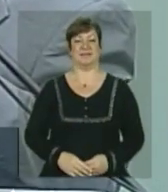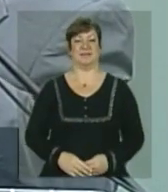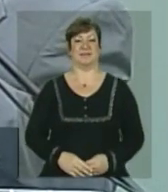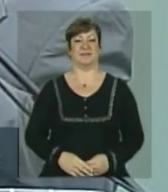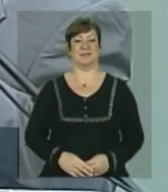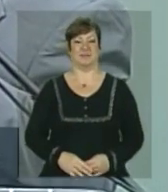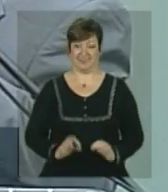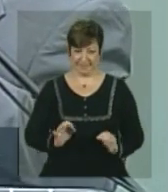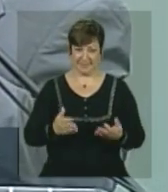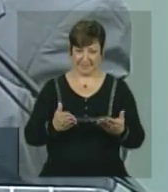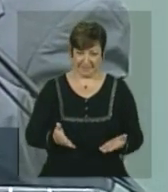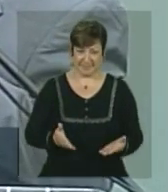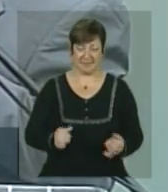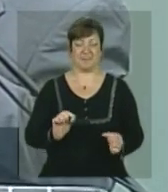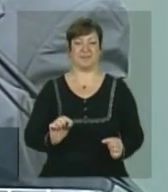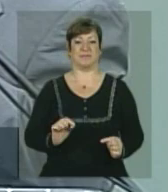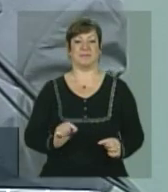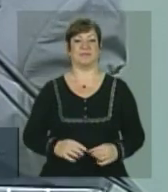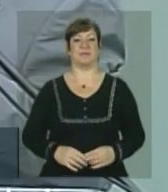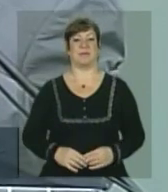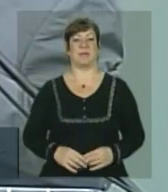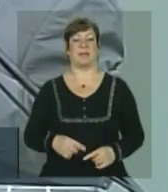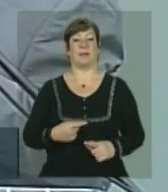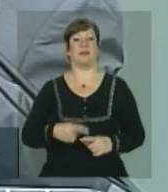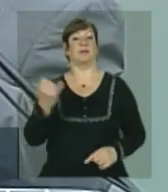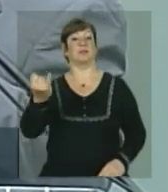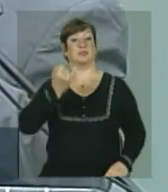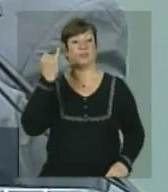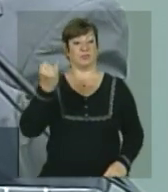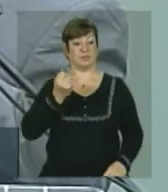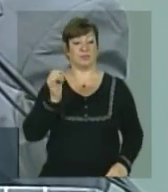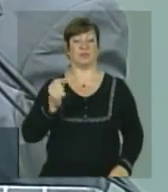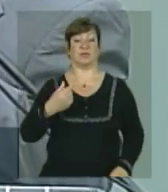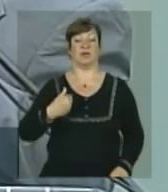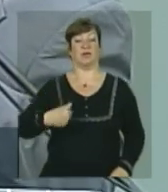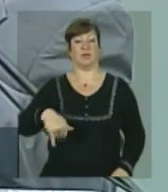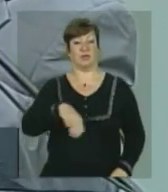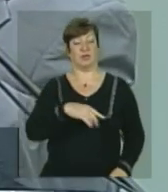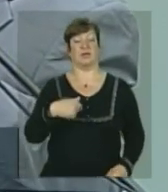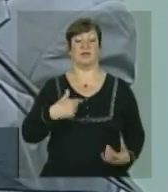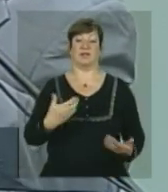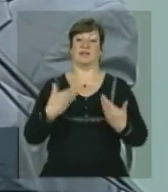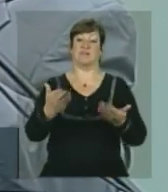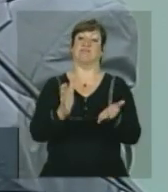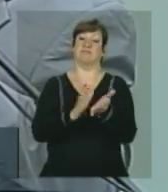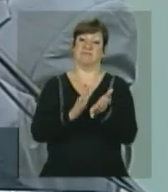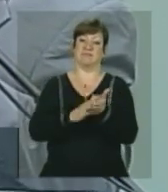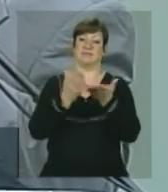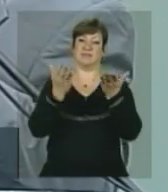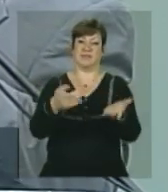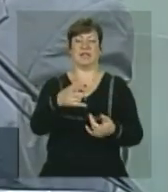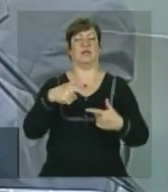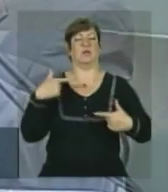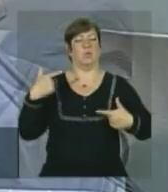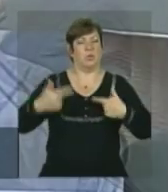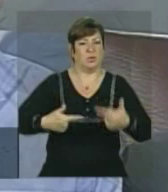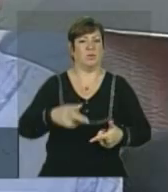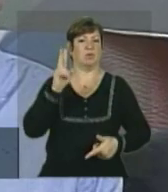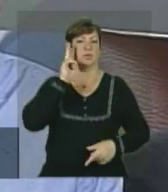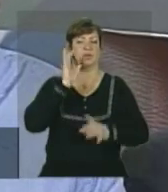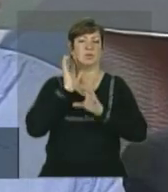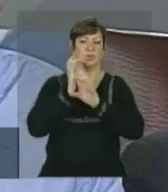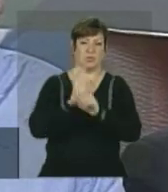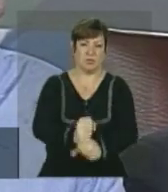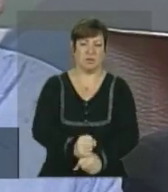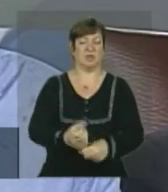Né, Lindenberg? A importância que tem, Lindenberg, parabenizar você pela sua luta, pela sua história,